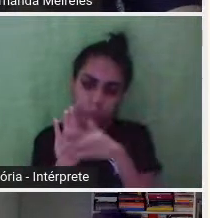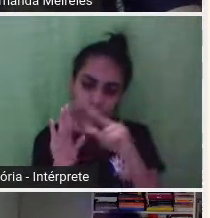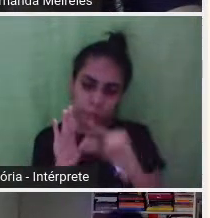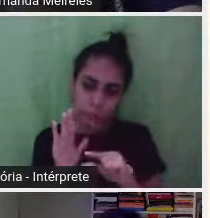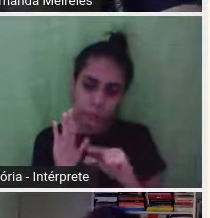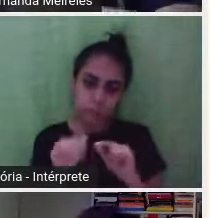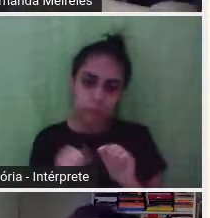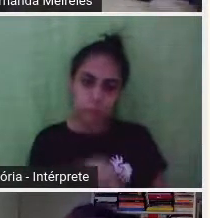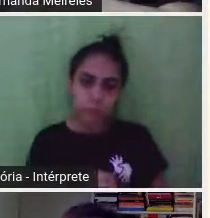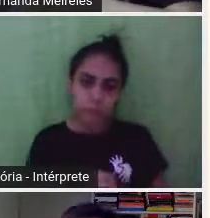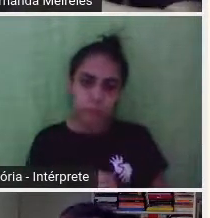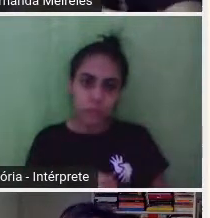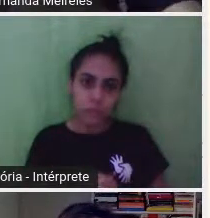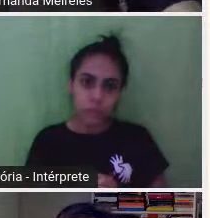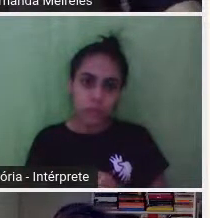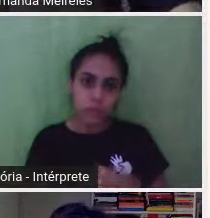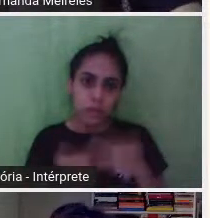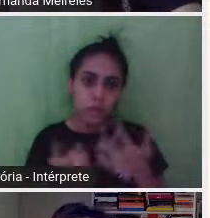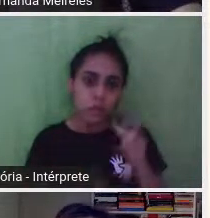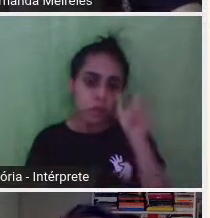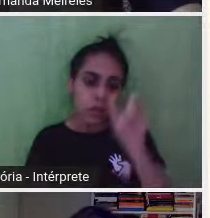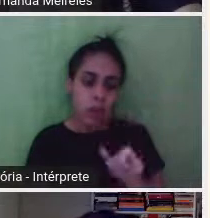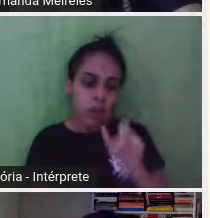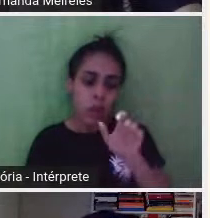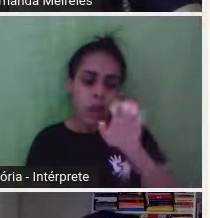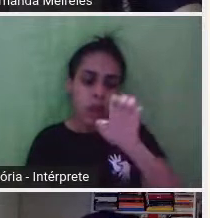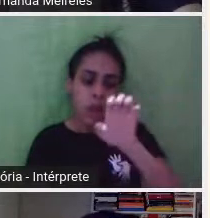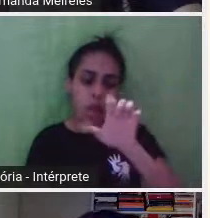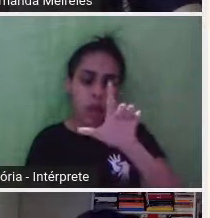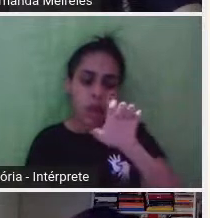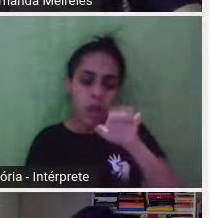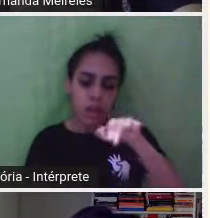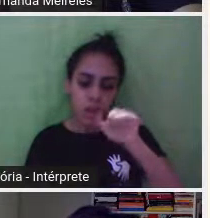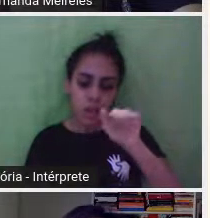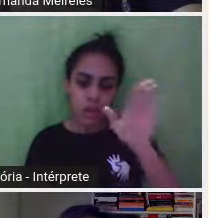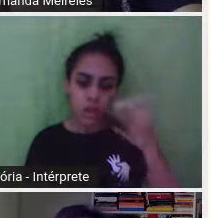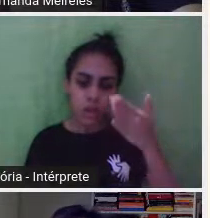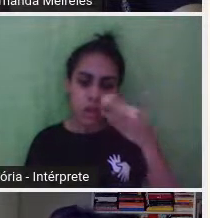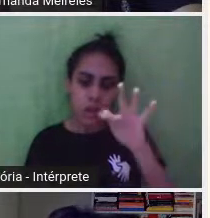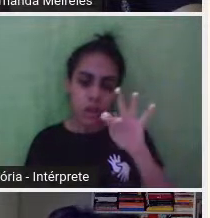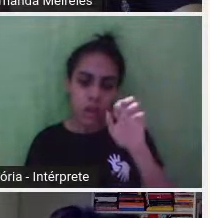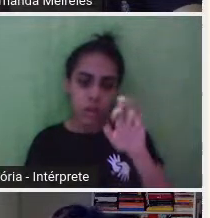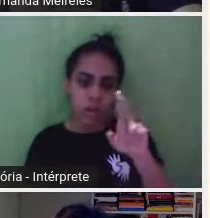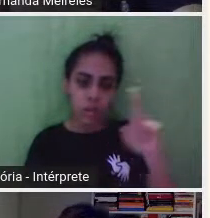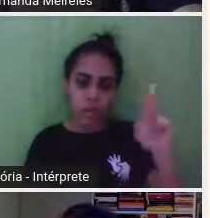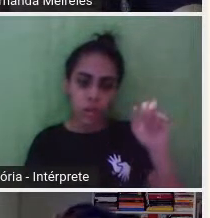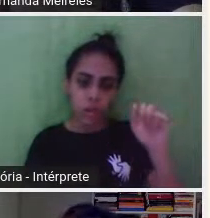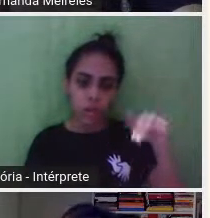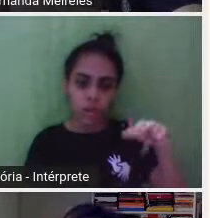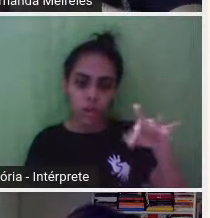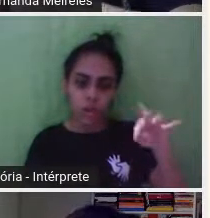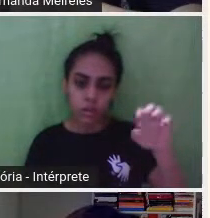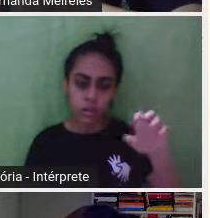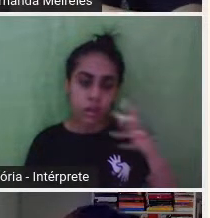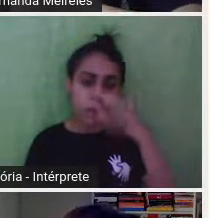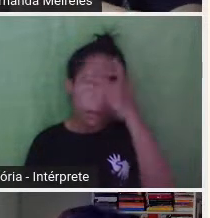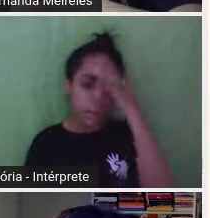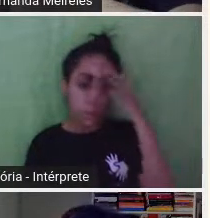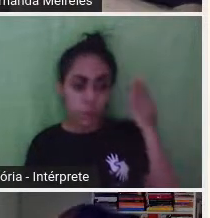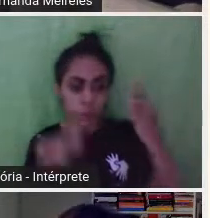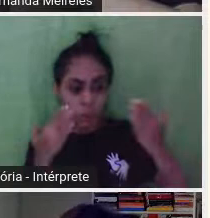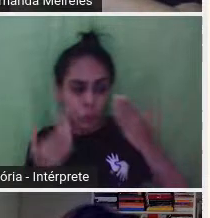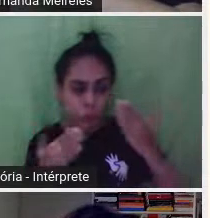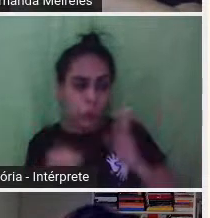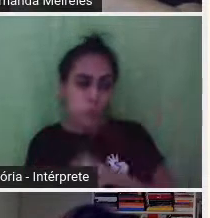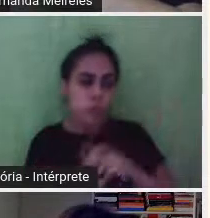Especula acerca da identidade Helena Ferrante, quem seria, porque tem gente que diz que é uma mulher, tem gente que diz que é um homem, eu acho que é impossível um